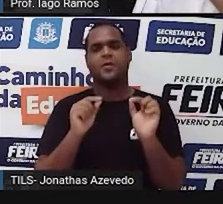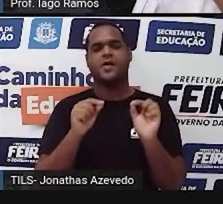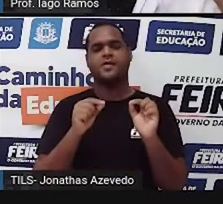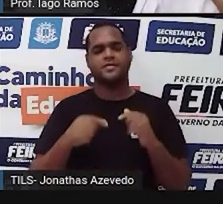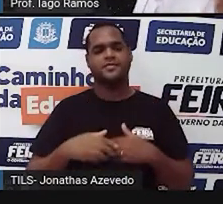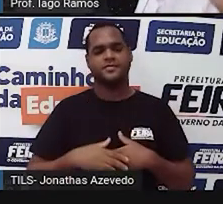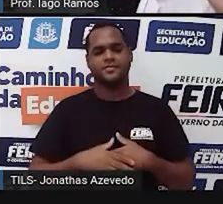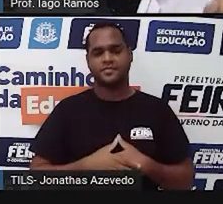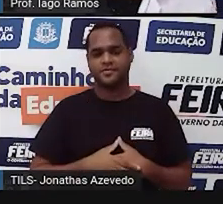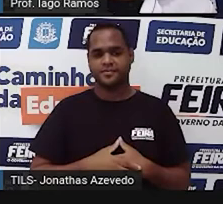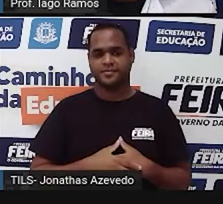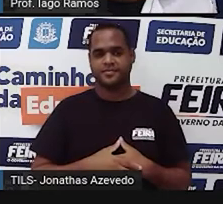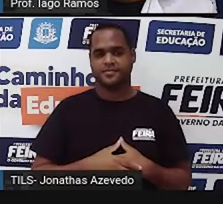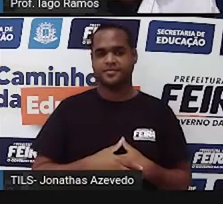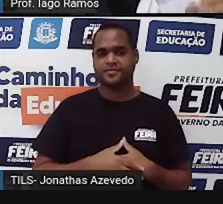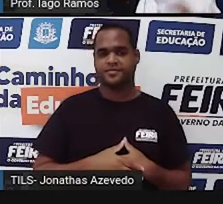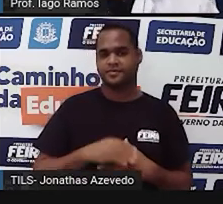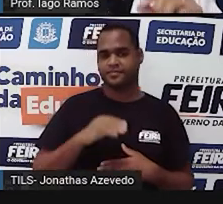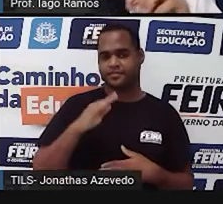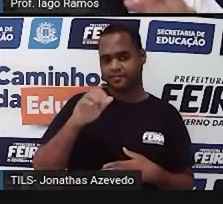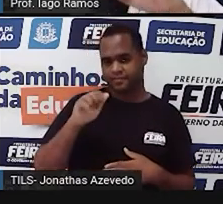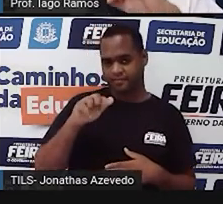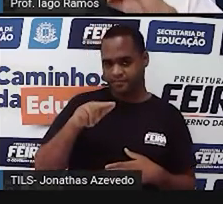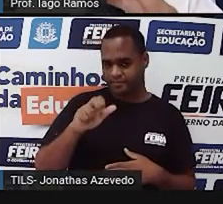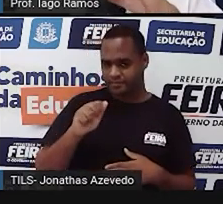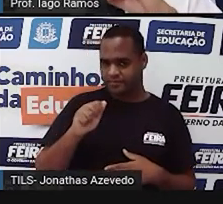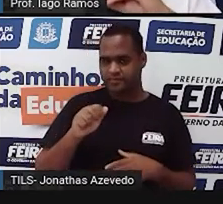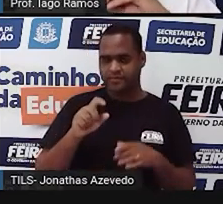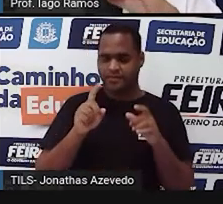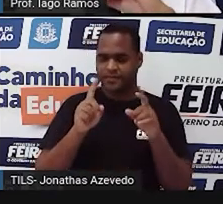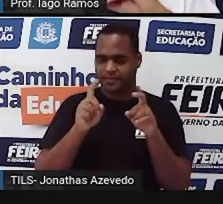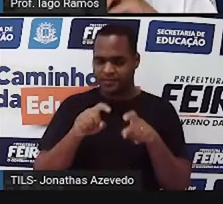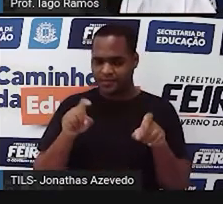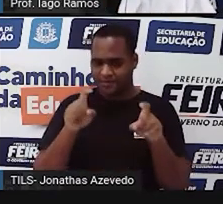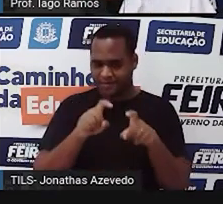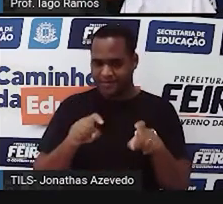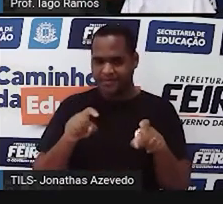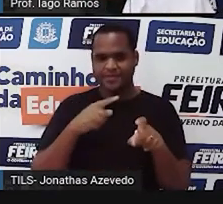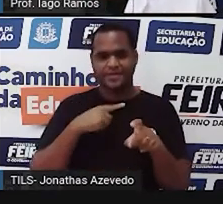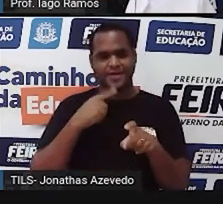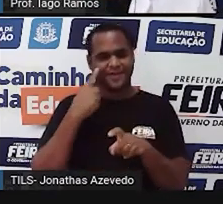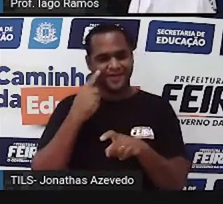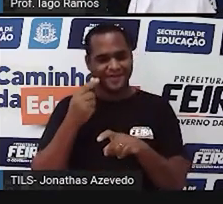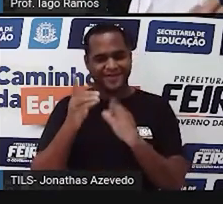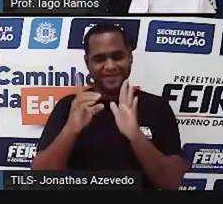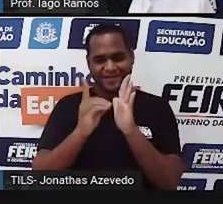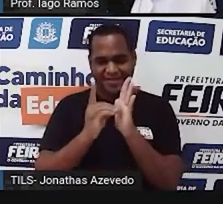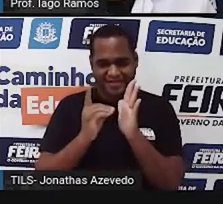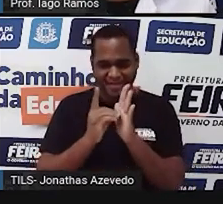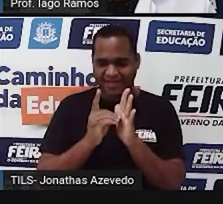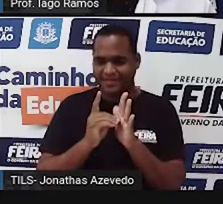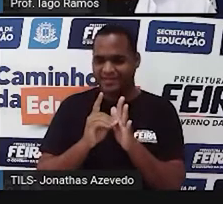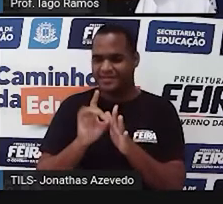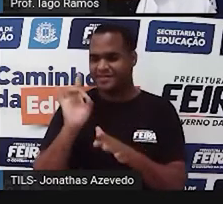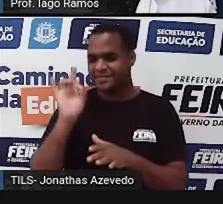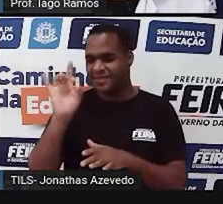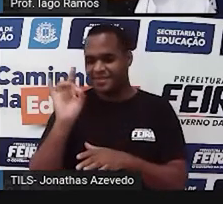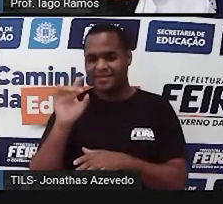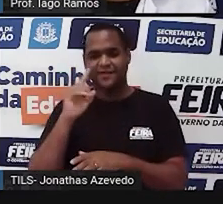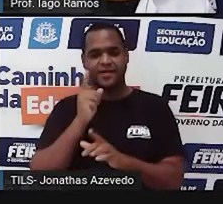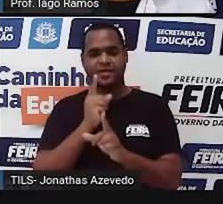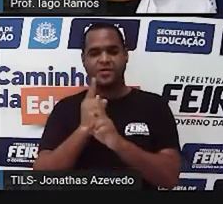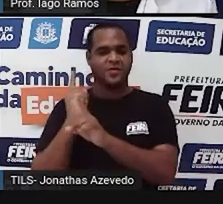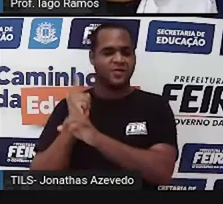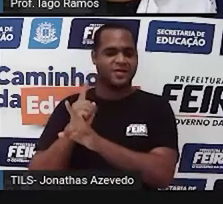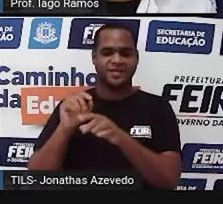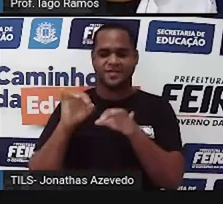essas balanças que nós estamos acostumados a ver, tá? Essas digitais que a gente encontra nos